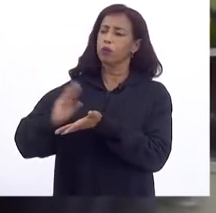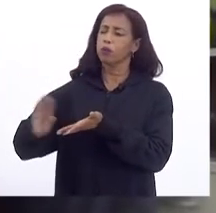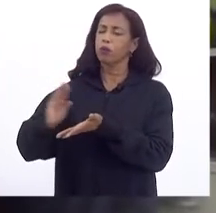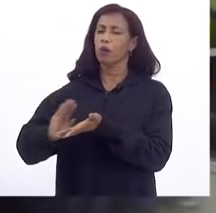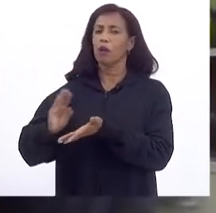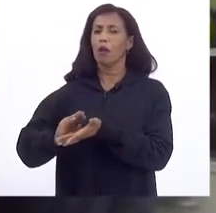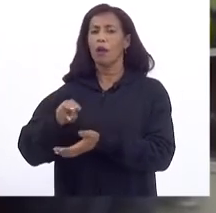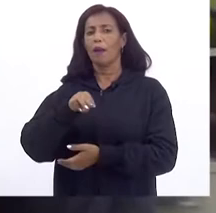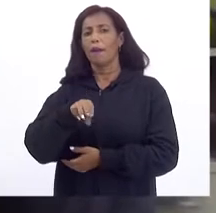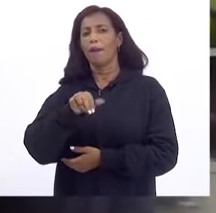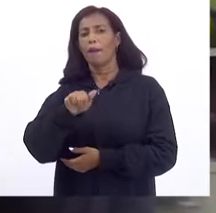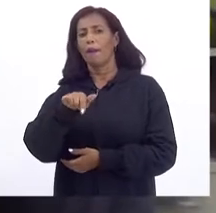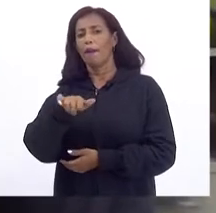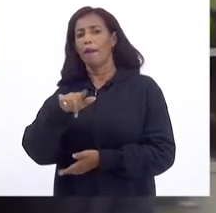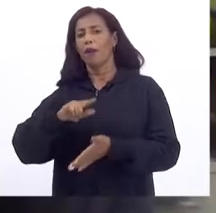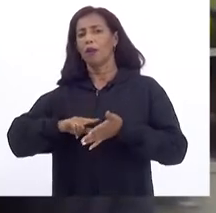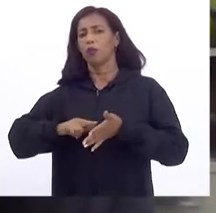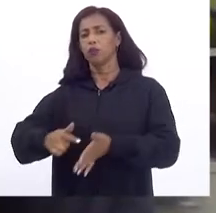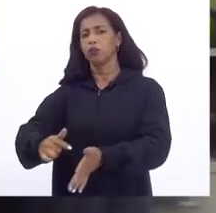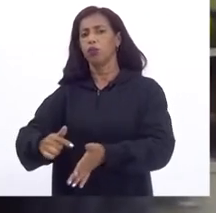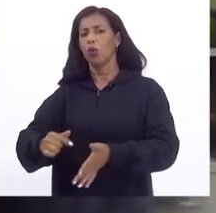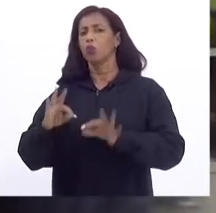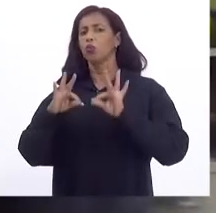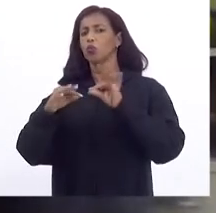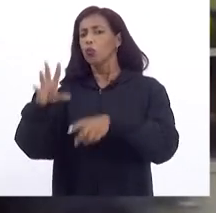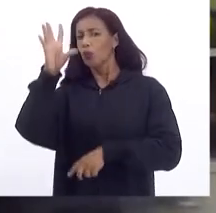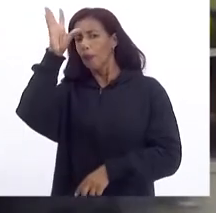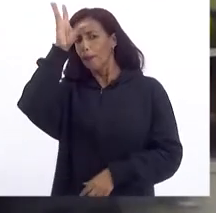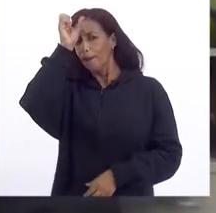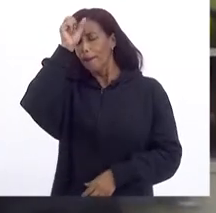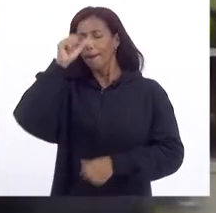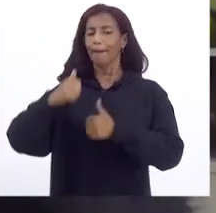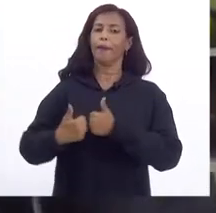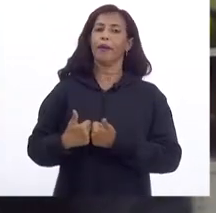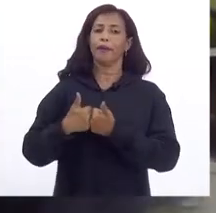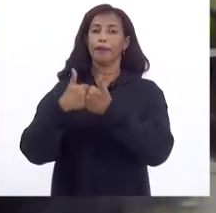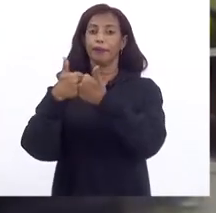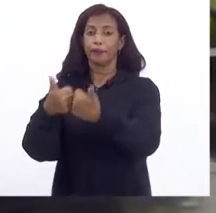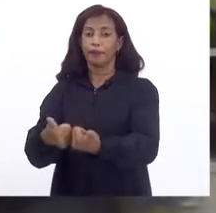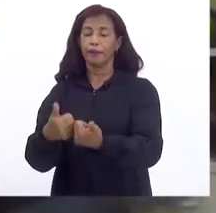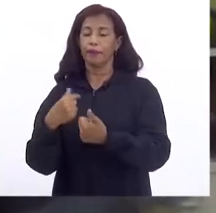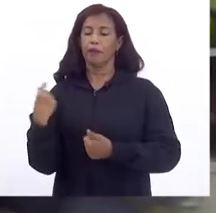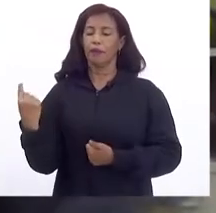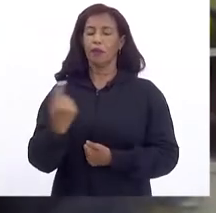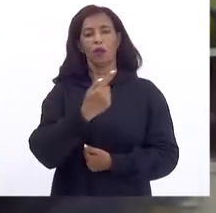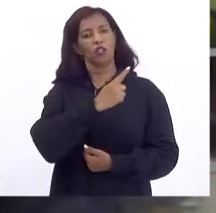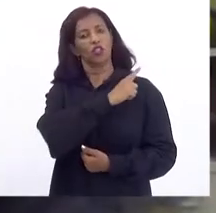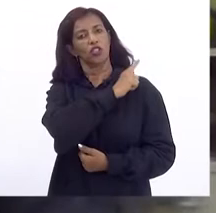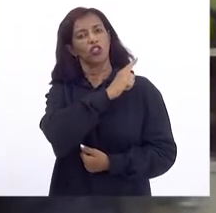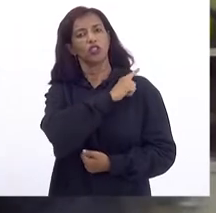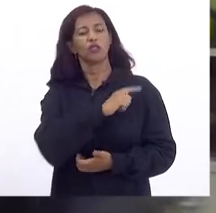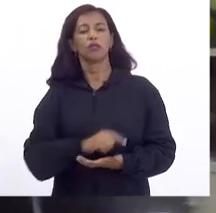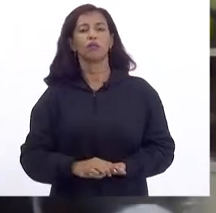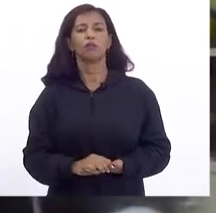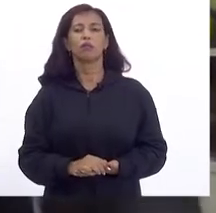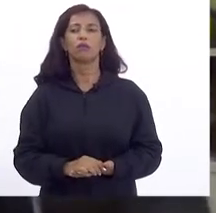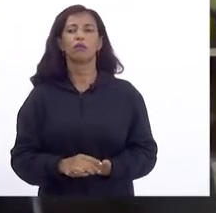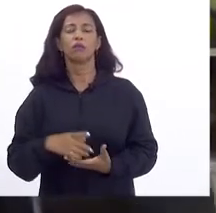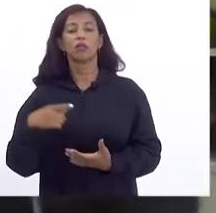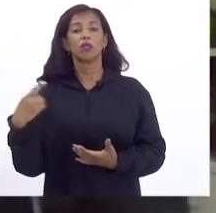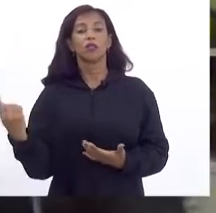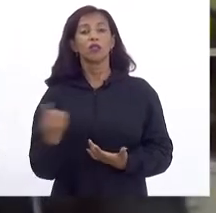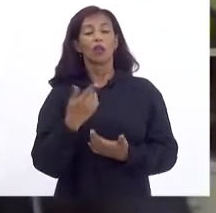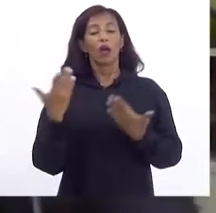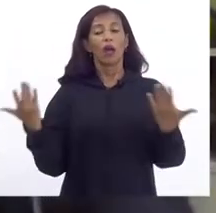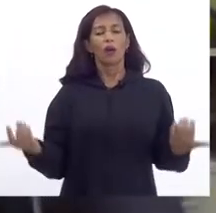Cada dia mais A gente está Aprendendo A melhorar A nossa gestão Estamos agora